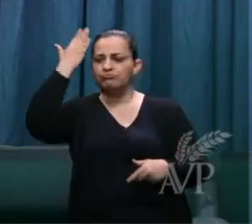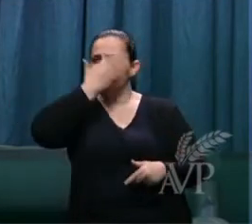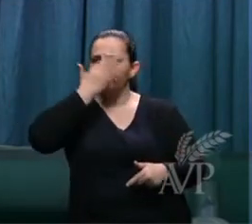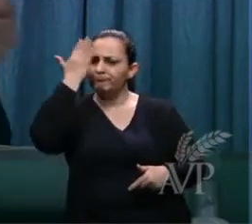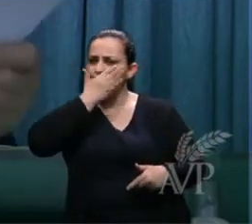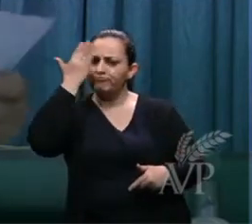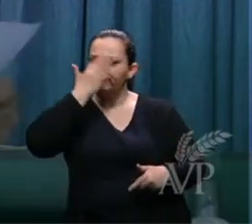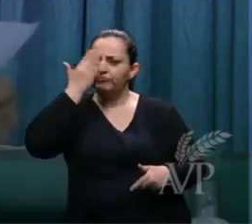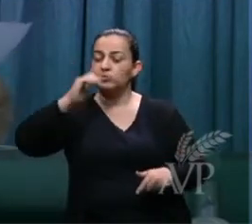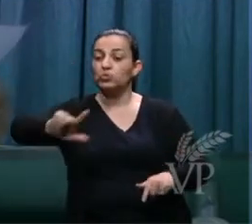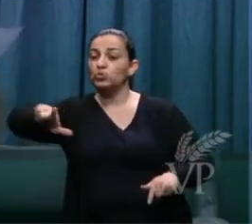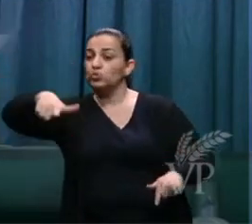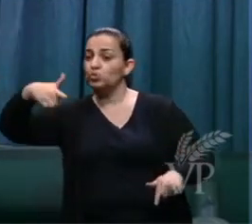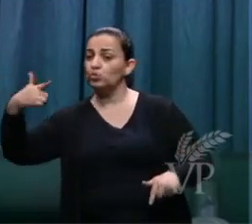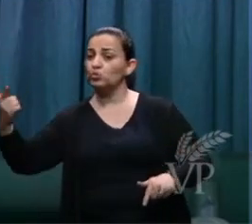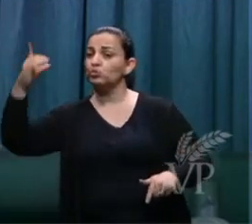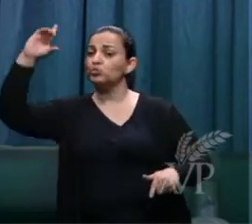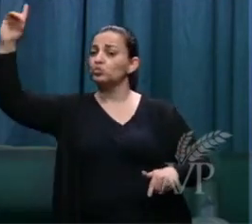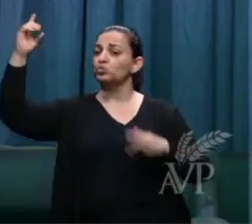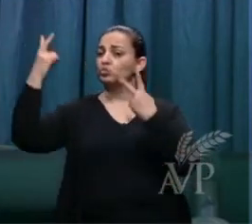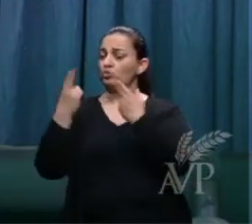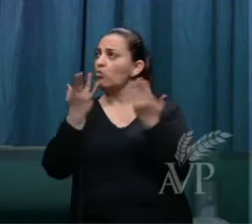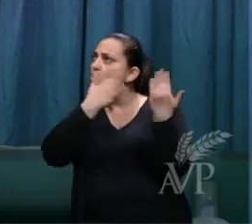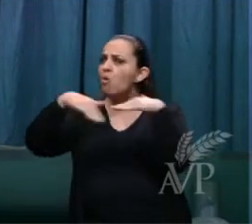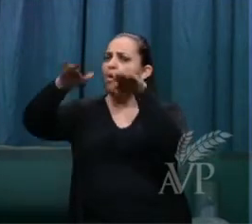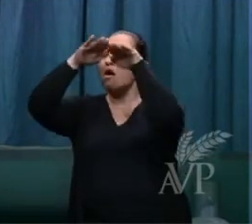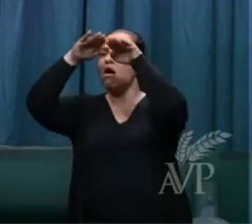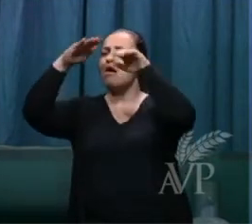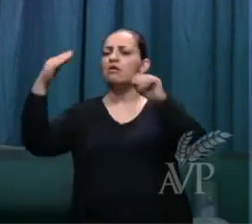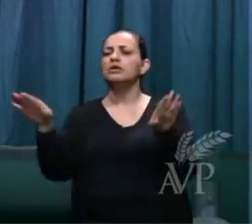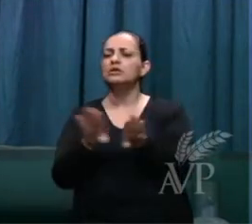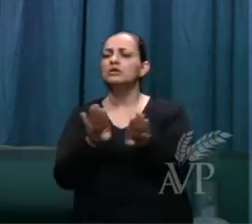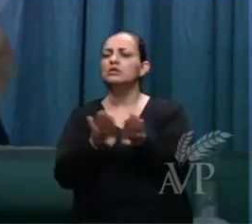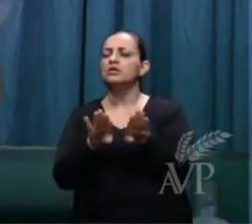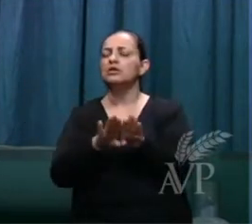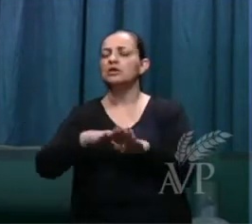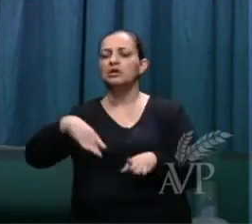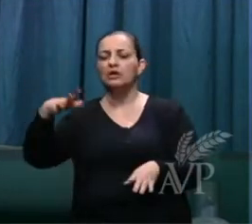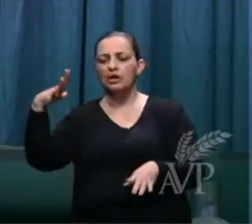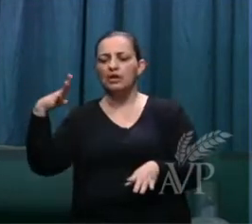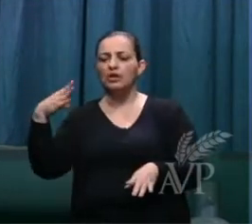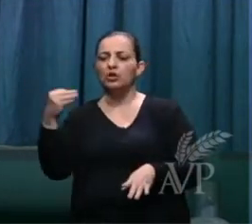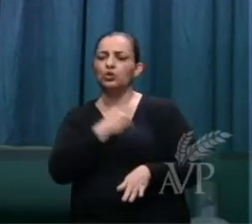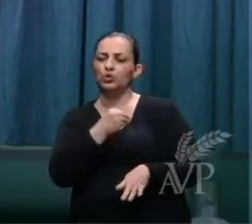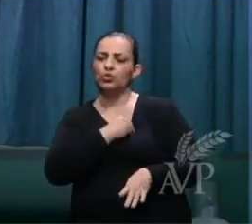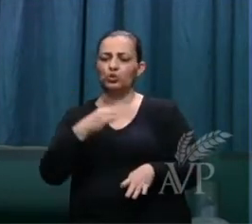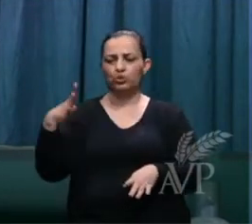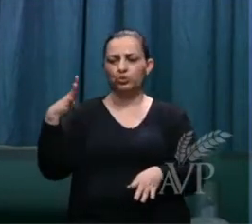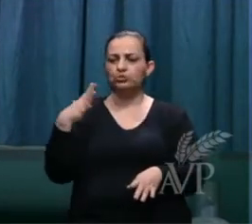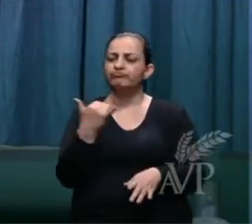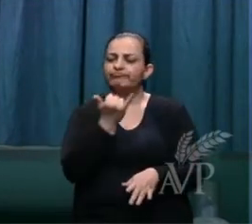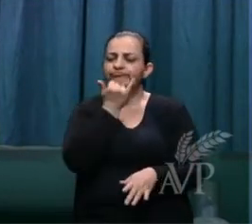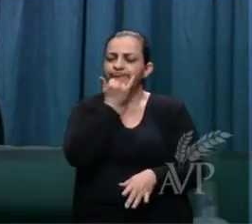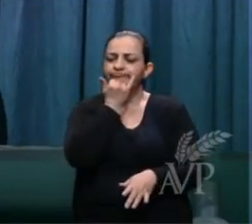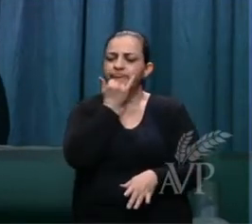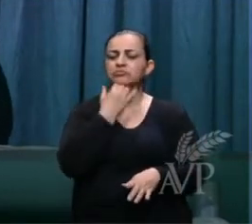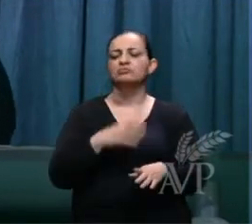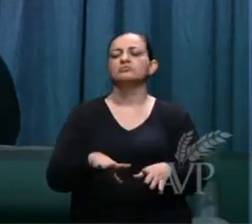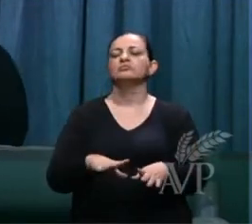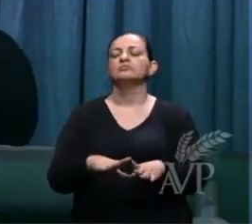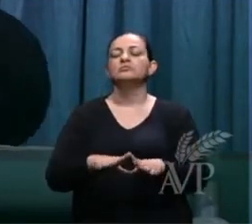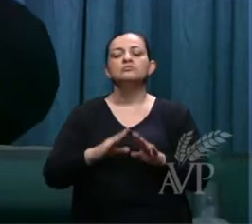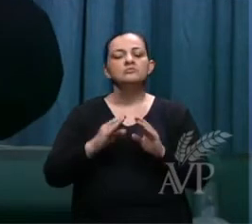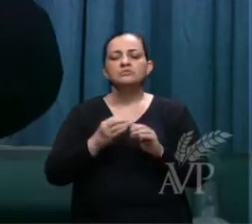é um outro Deus como ele e o pecado perdoado eles foram